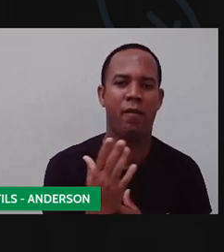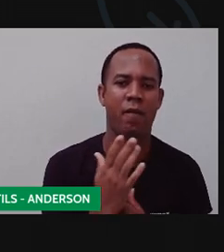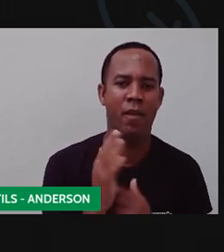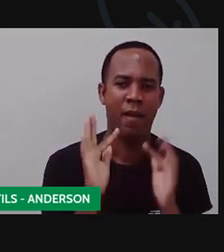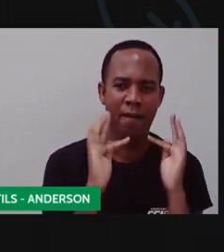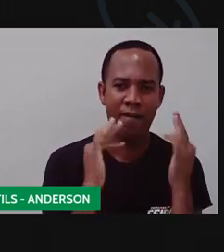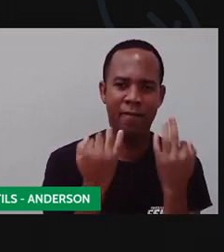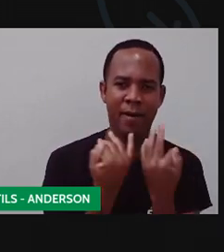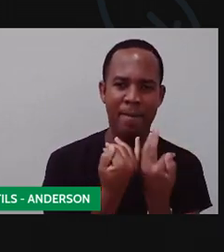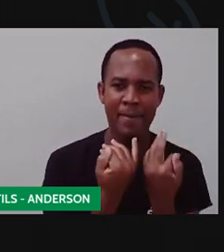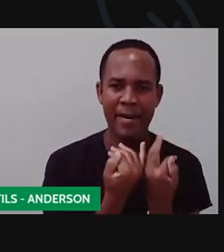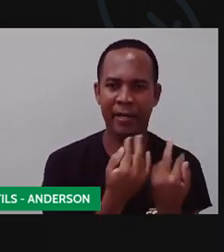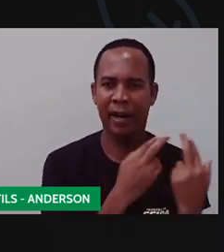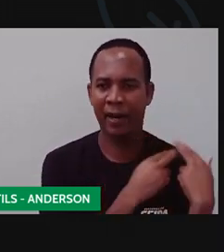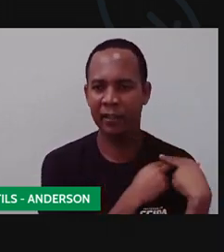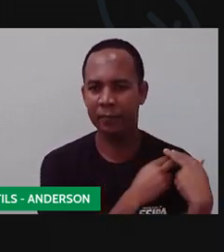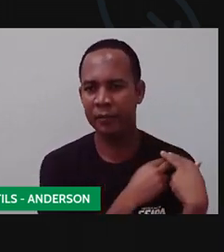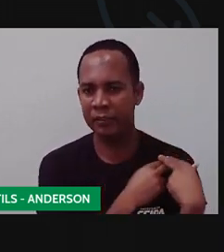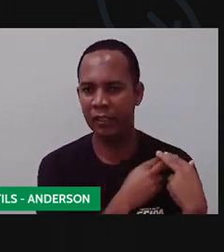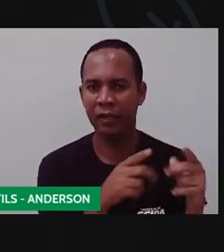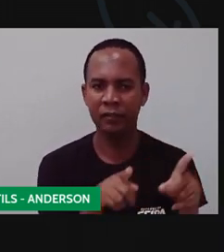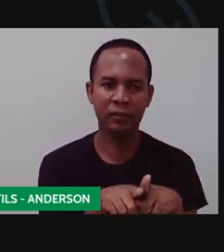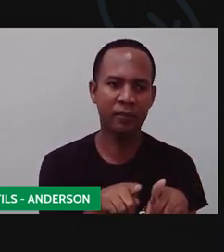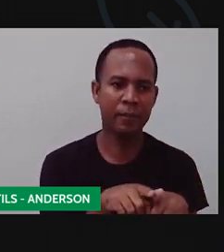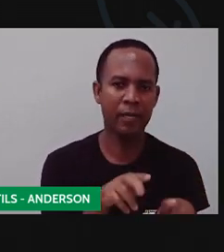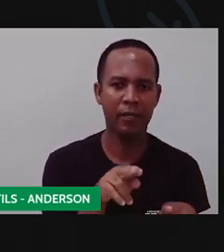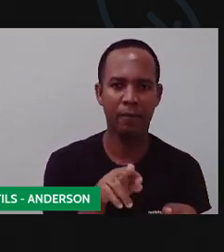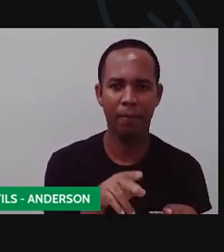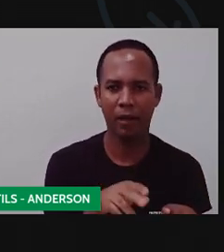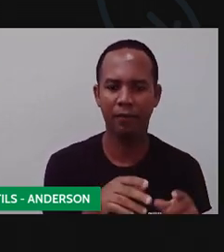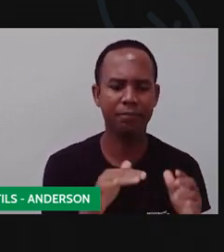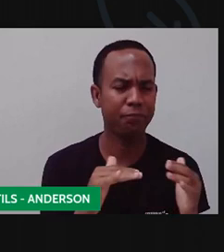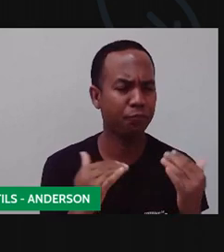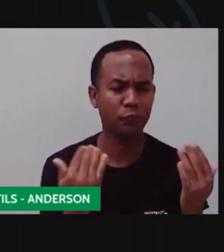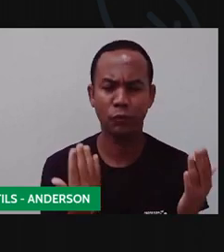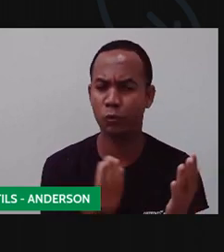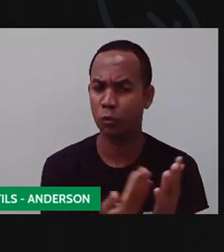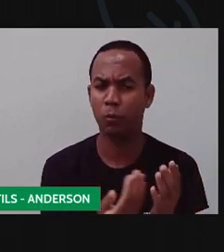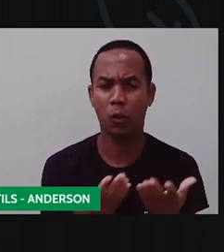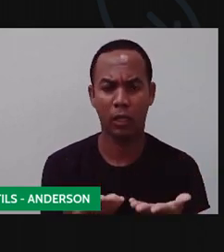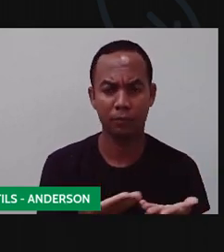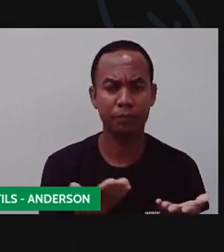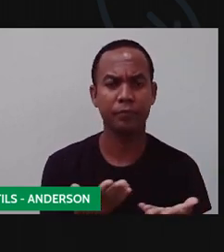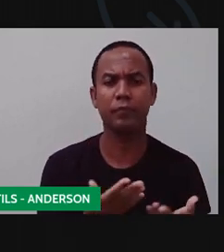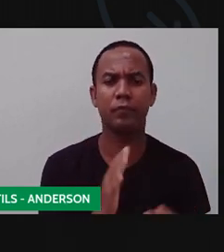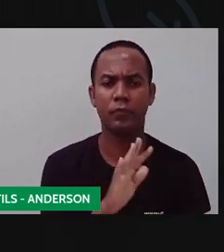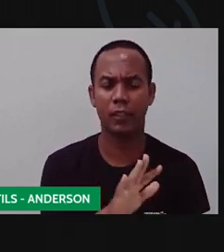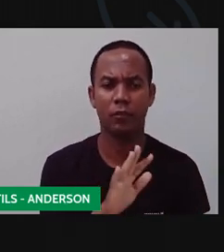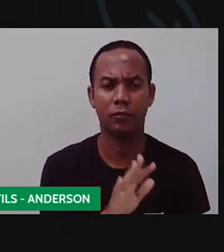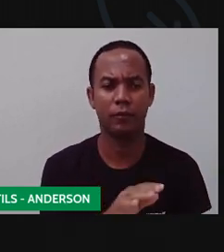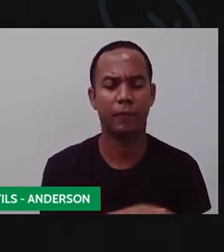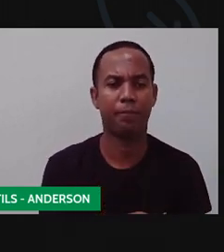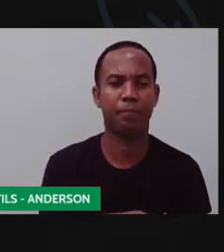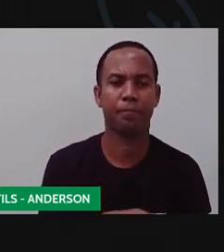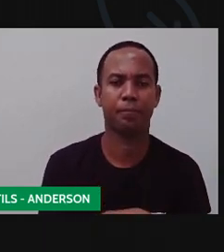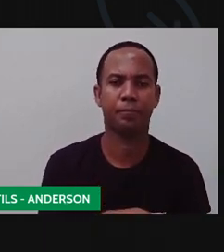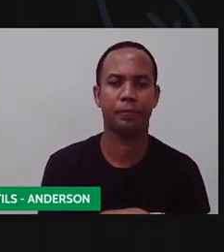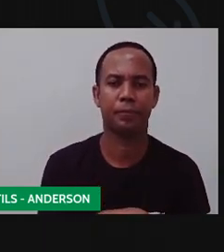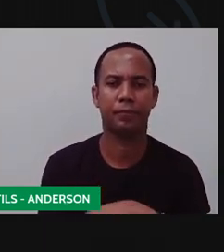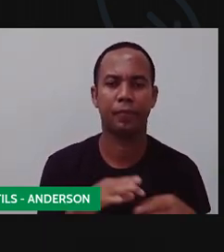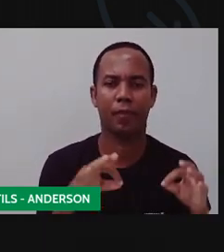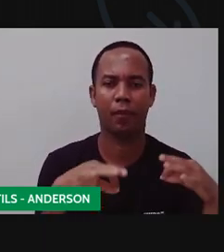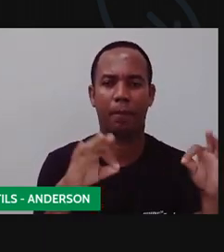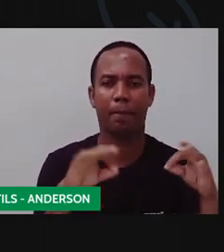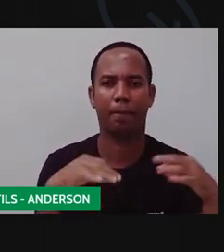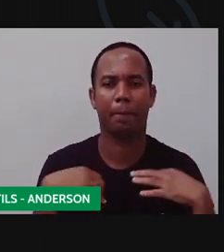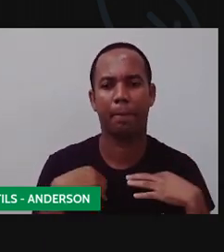vocês, dos responsáveis, tá? Do irmão mais velho que já possa utilizar essas coisas. Tecido, que a mãe de